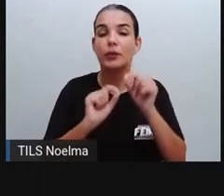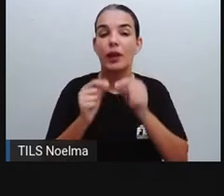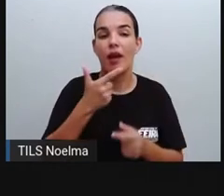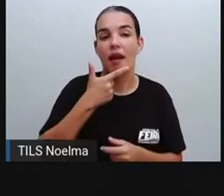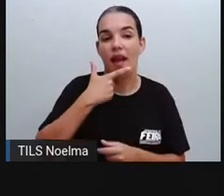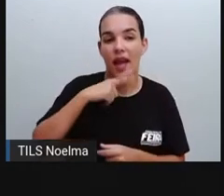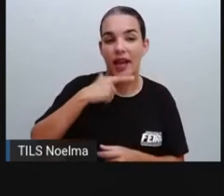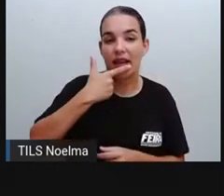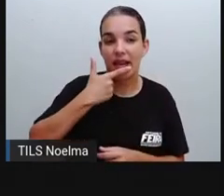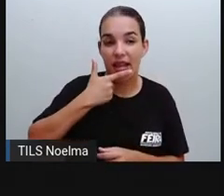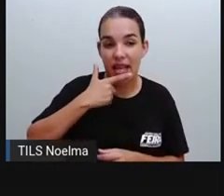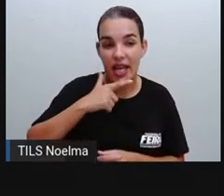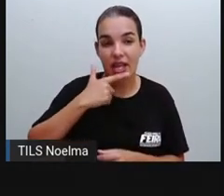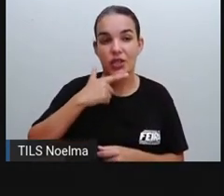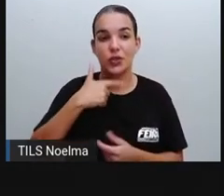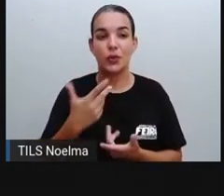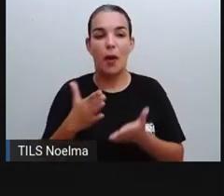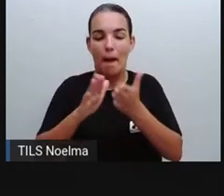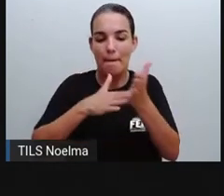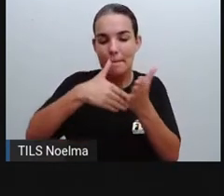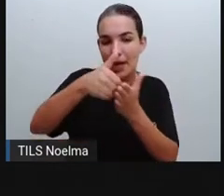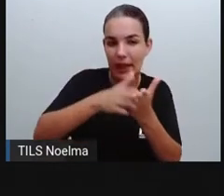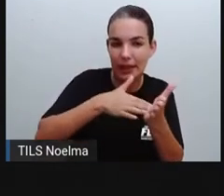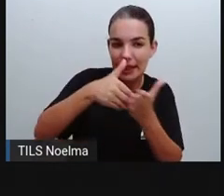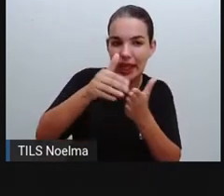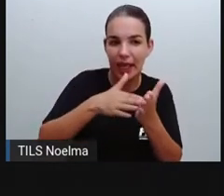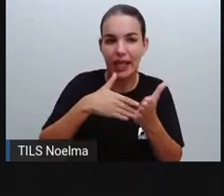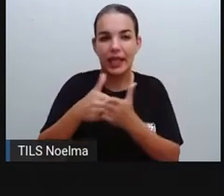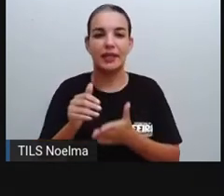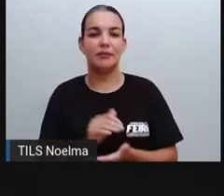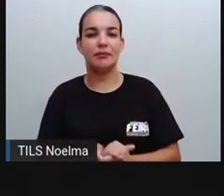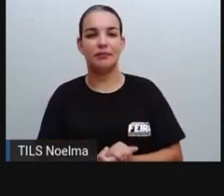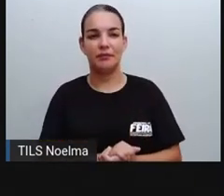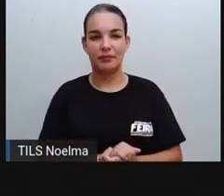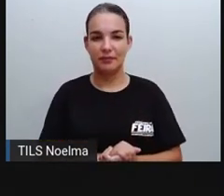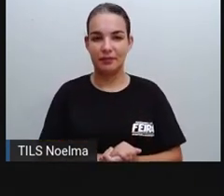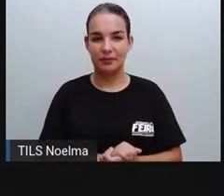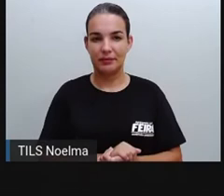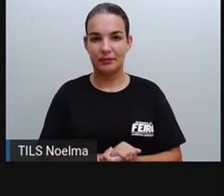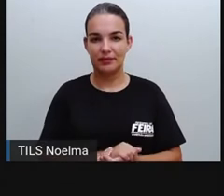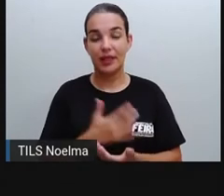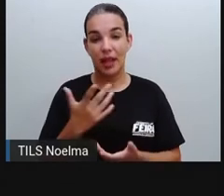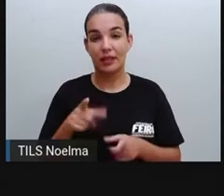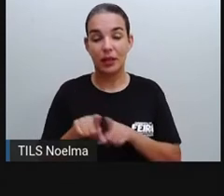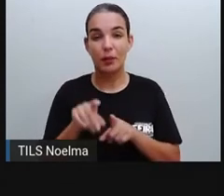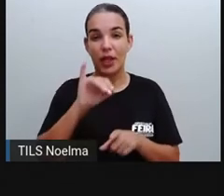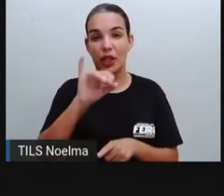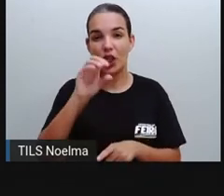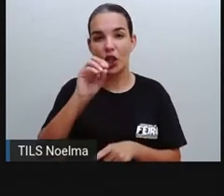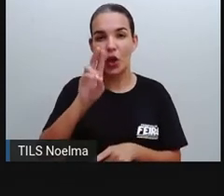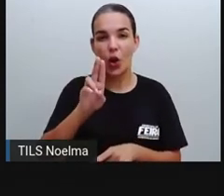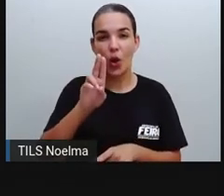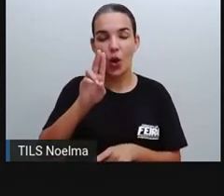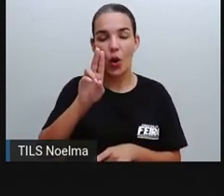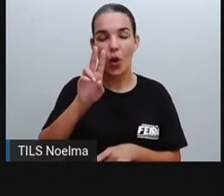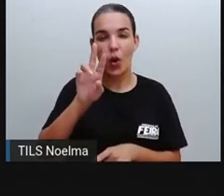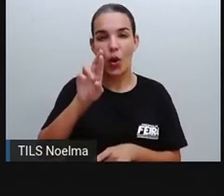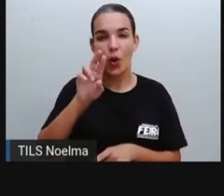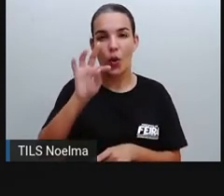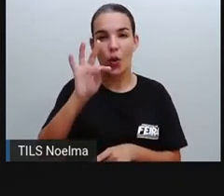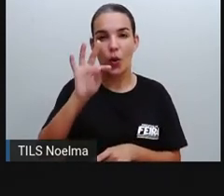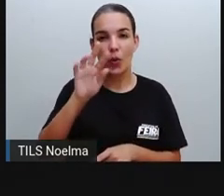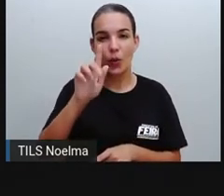em outros materiais, em outras substâncias, como, por exemplo, o iogurte, né? E muitos outros